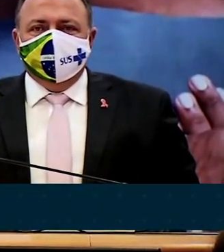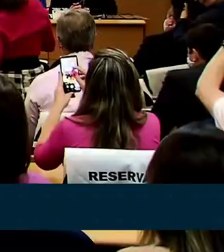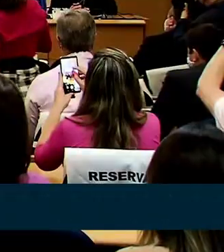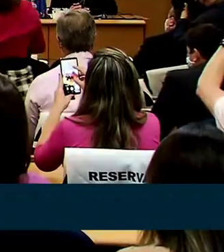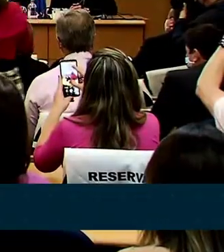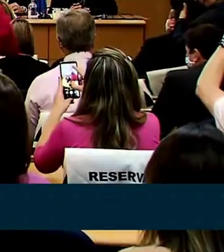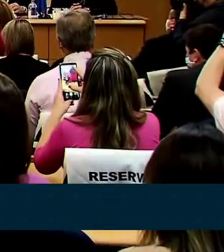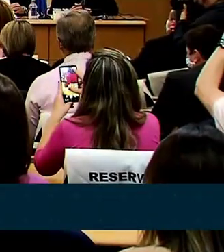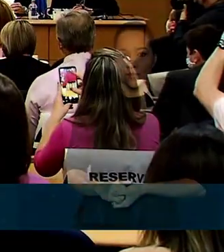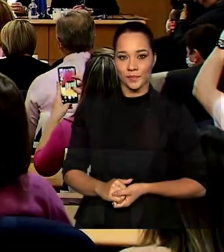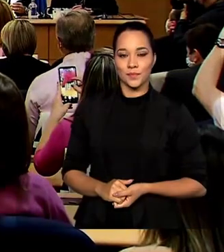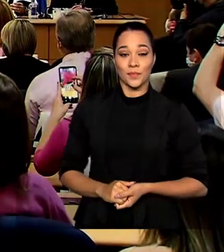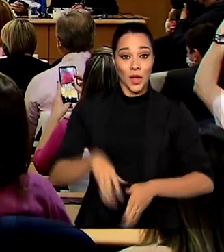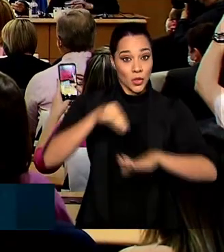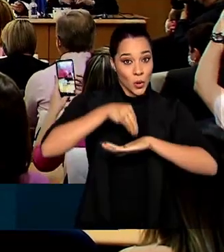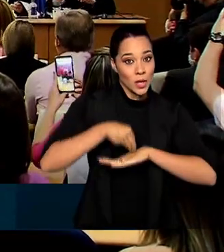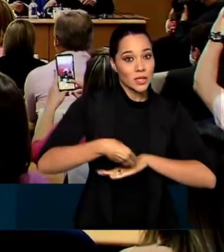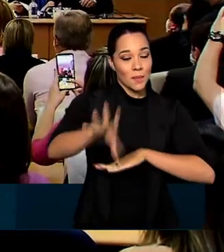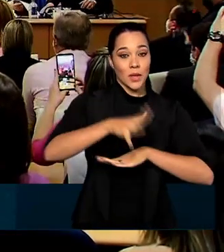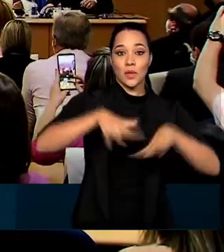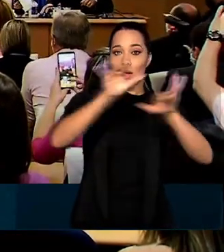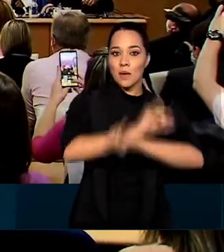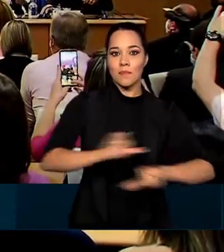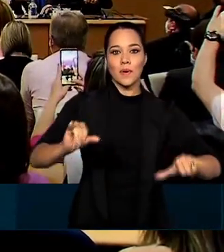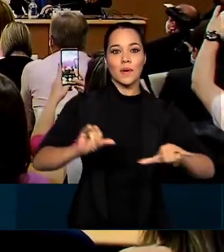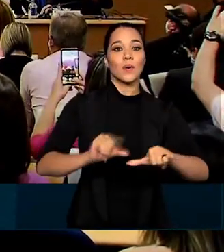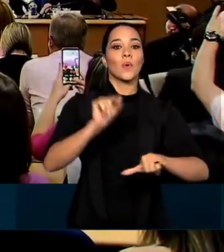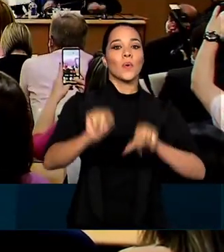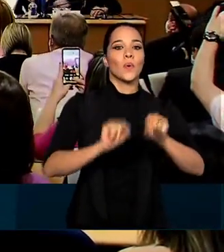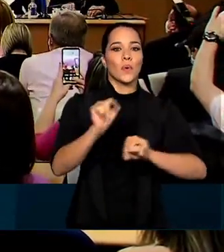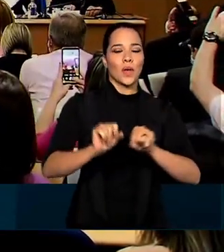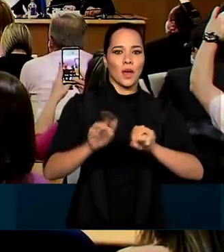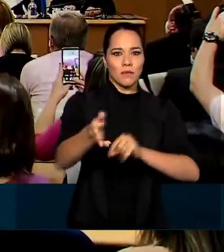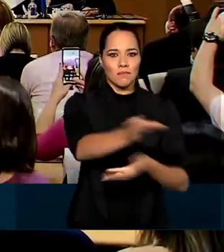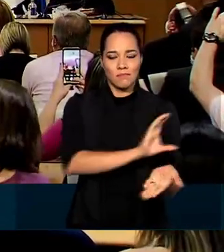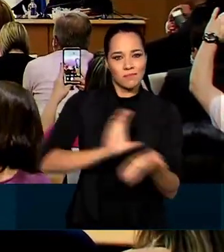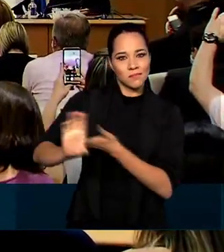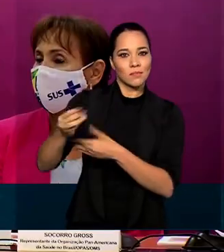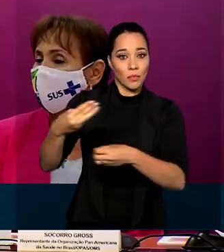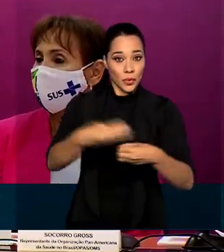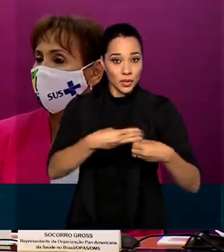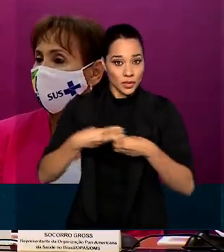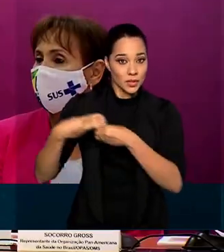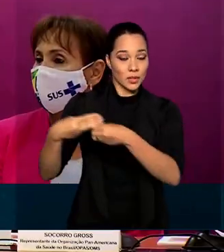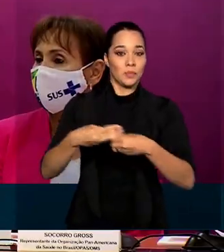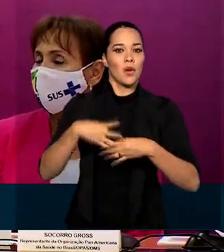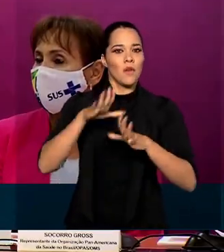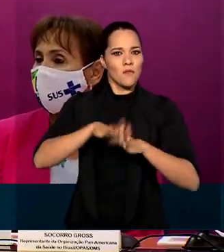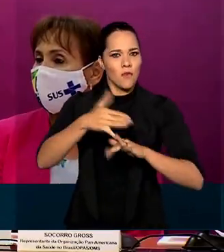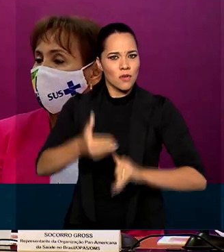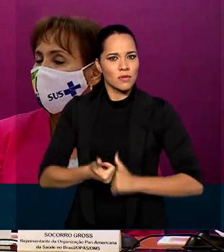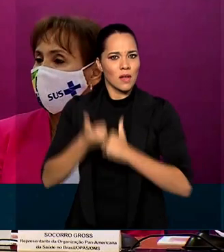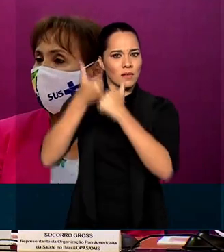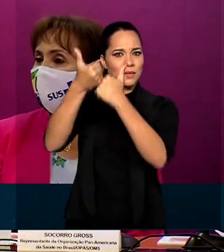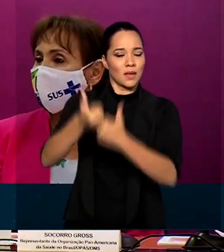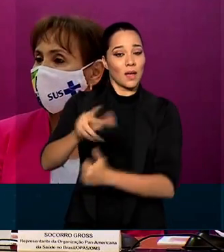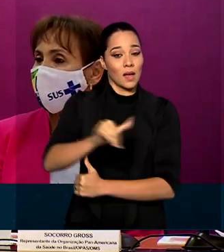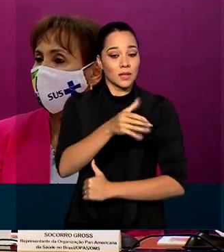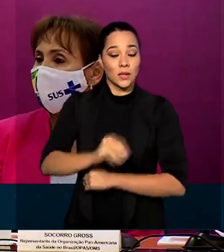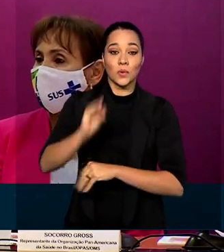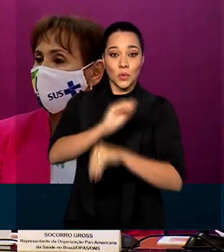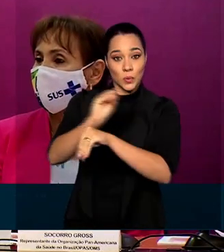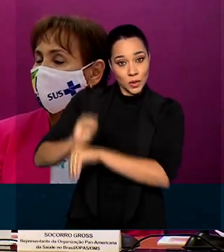evitado. No lançamento da campanha, foi anunciado um repasse para os municípios fortalecerem ações de